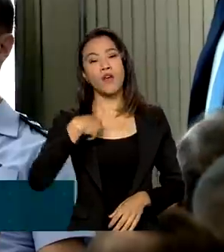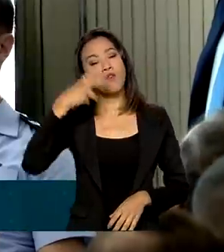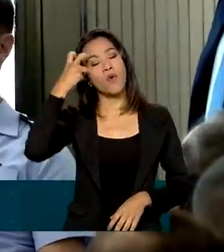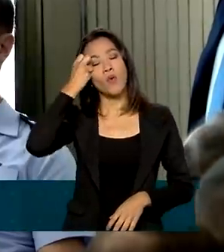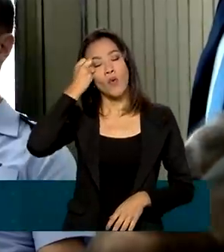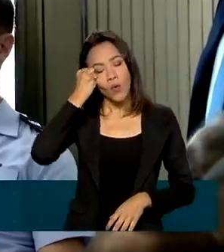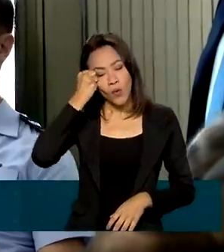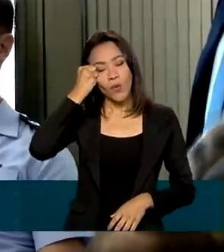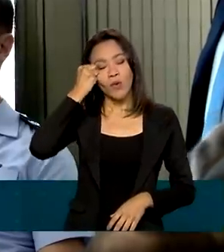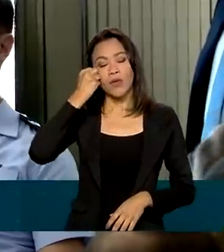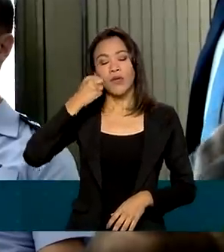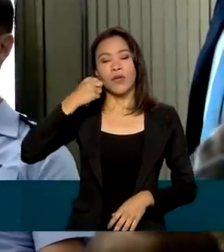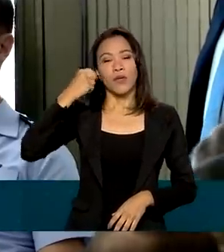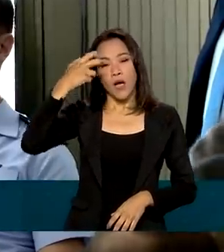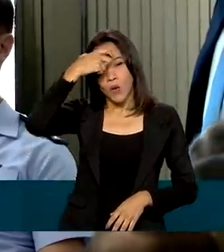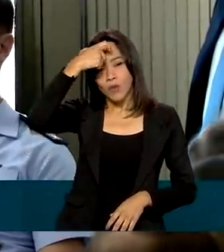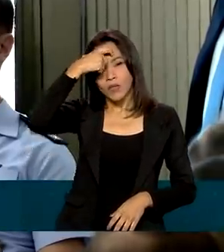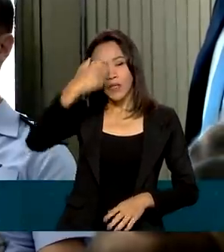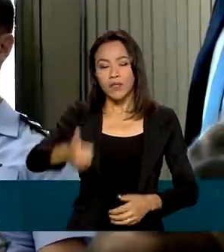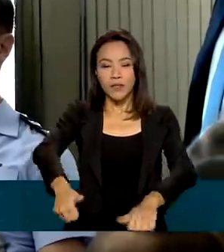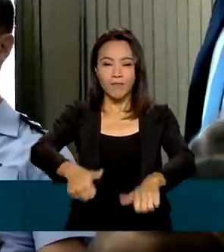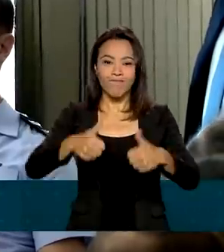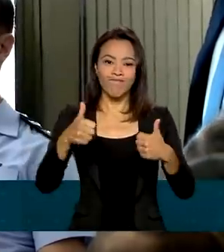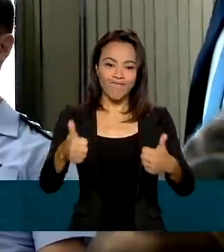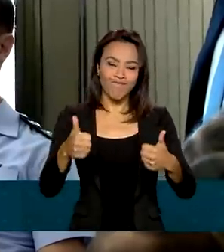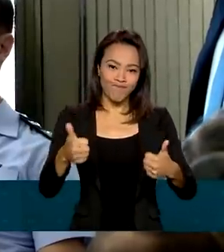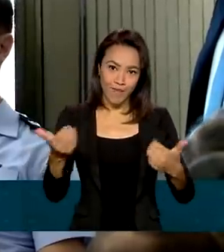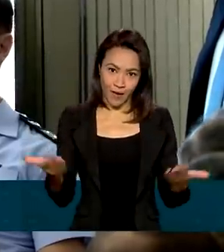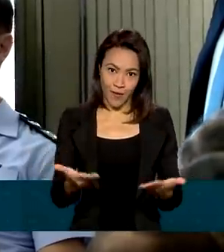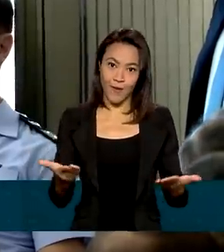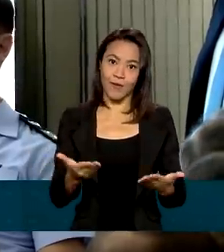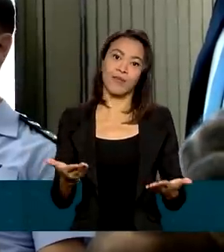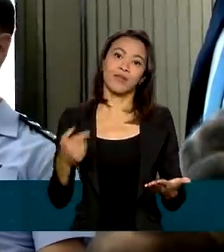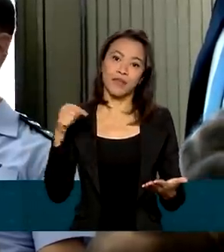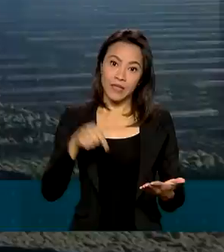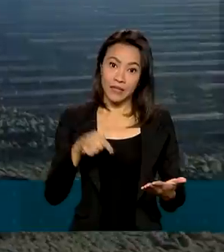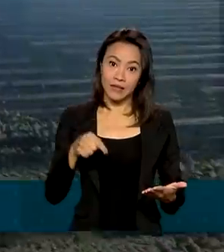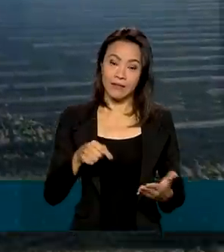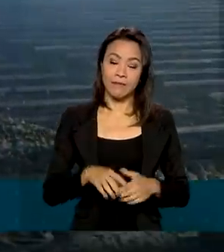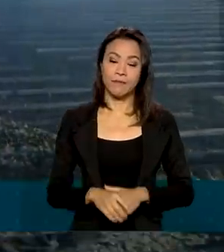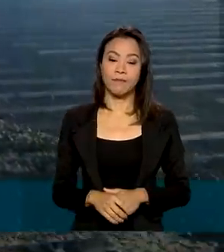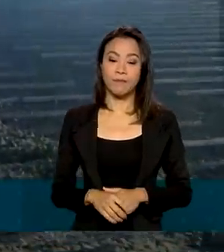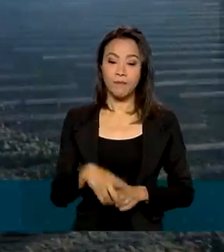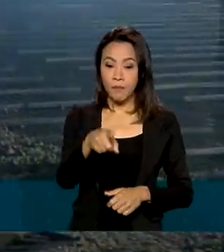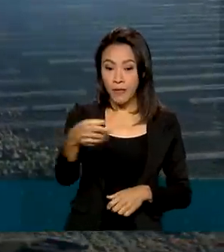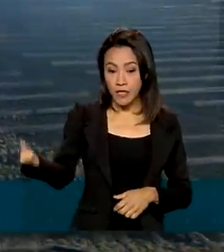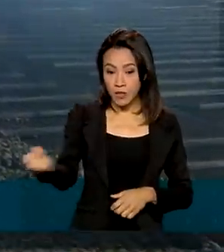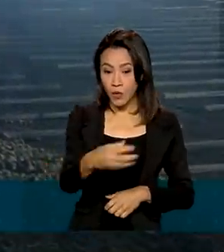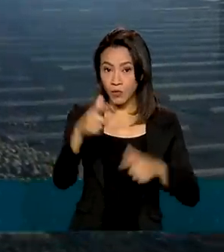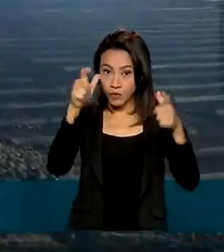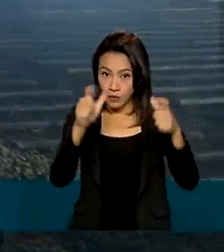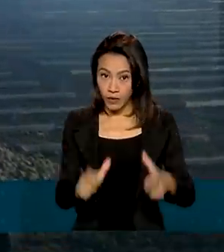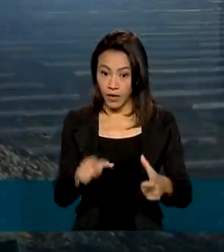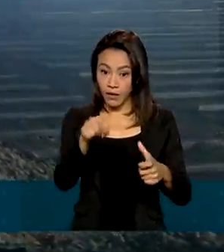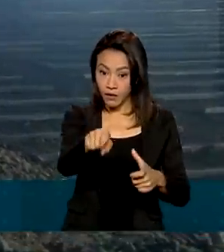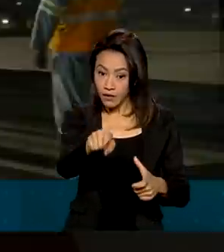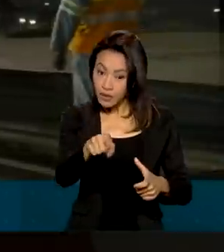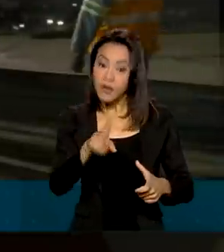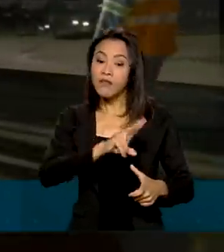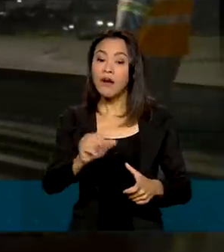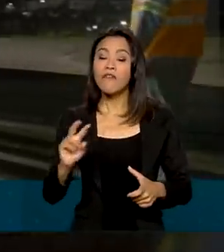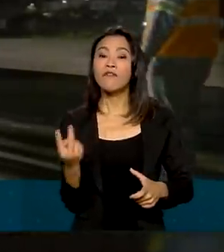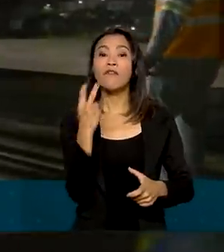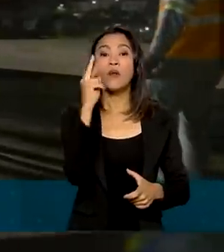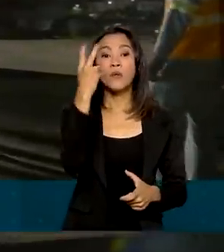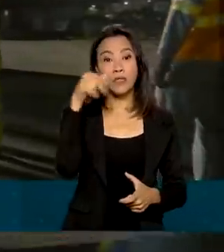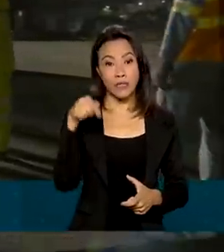mais tranquila e com a minha cabeça repousando no travesseiro. As novas áreas de escape devem valorizar ainda mais